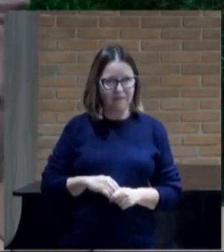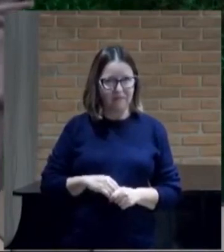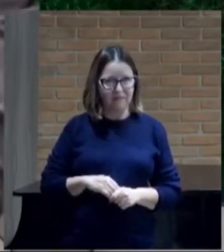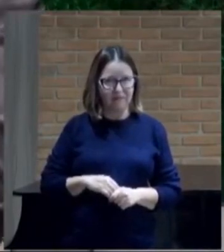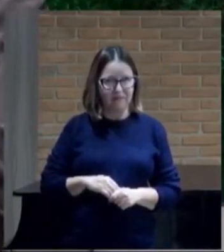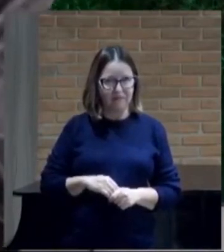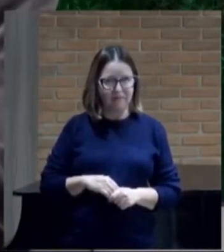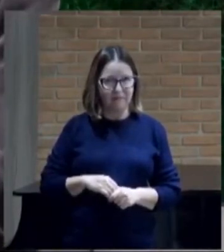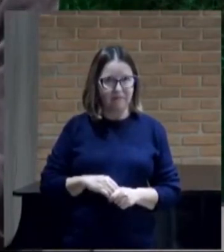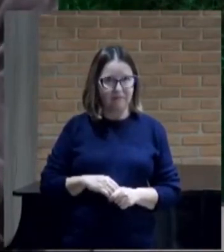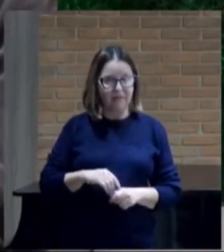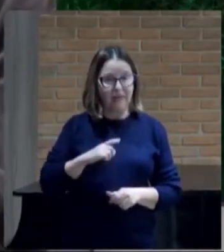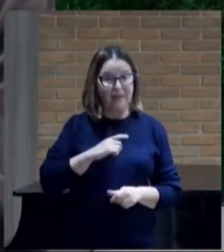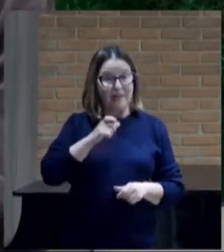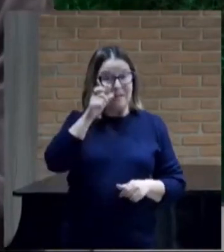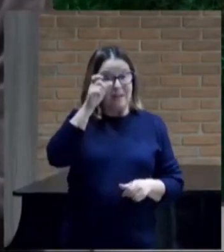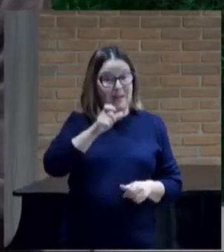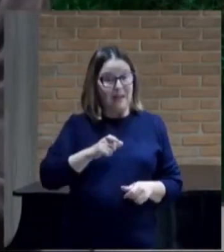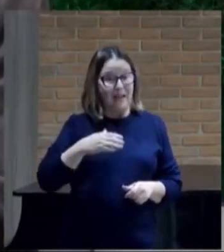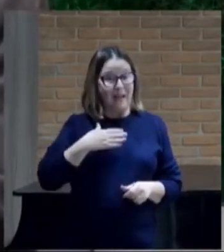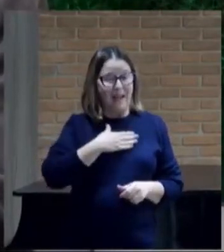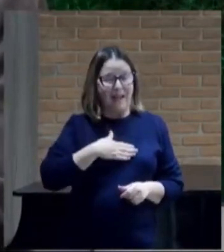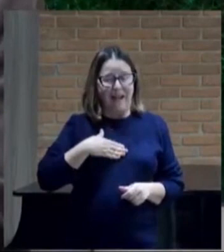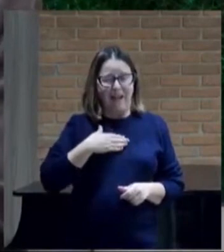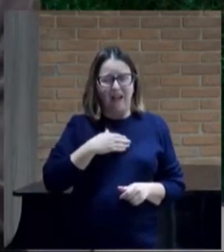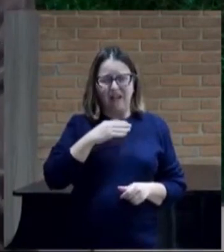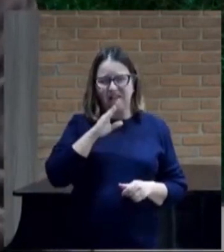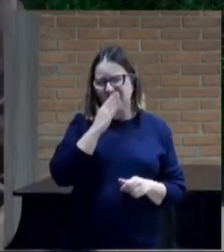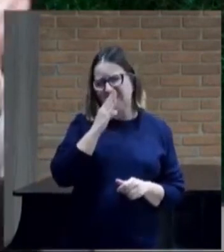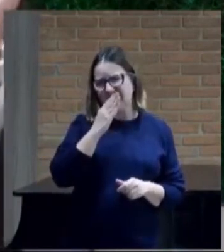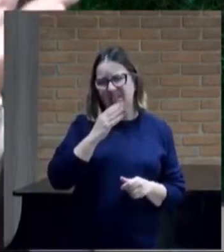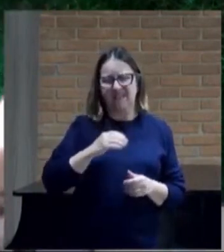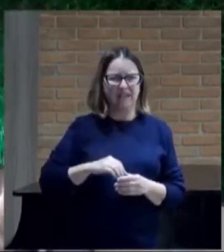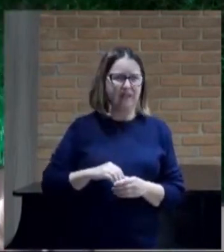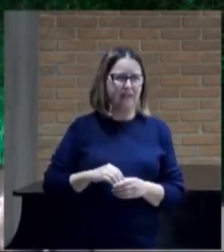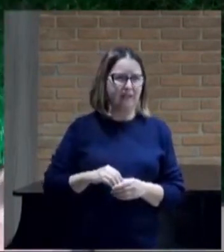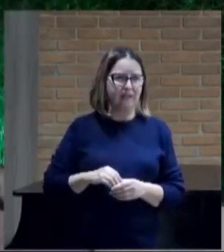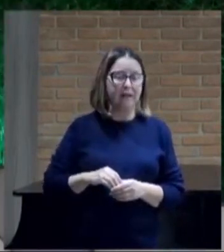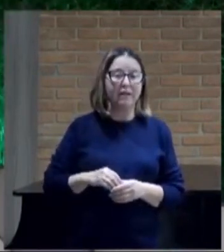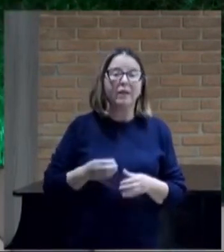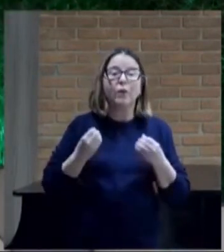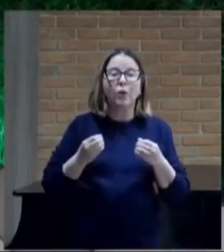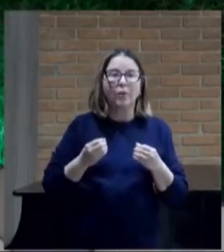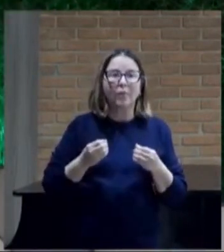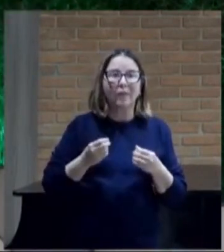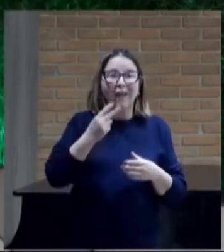Tem gente que gosta de ser enganado sabe como? Vendo televisão.